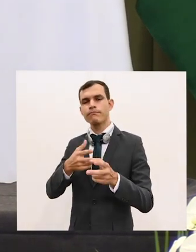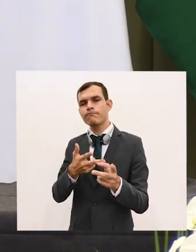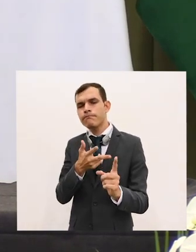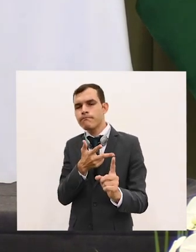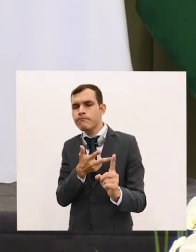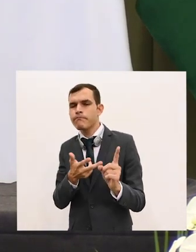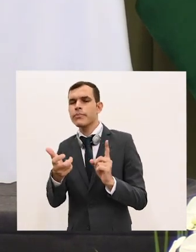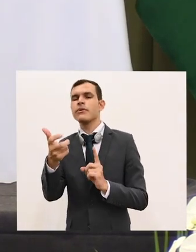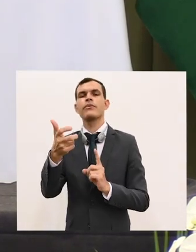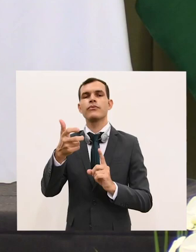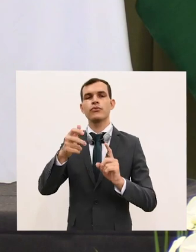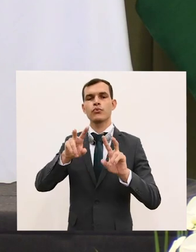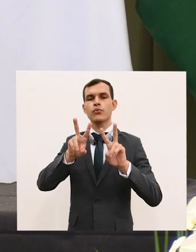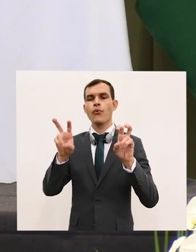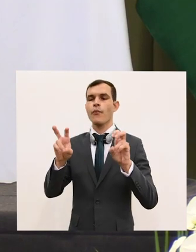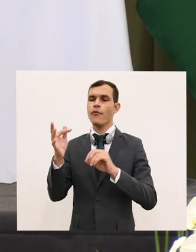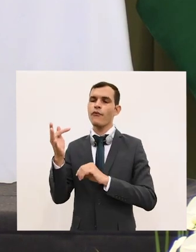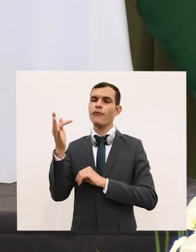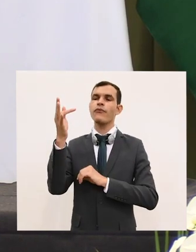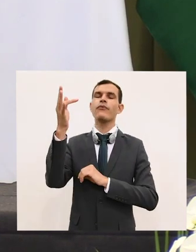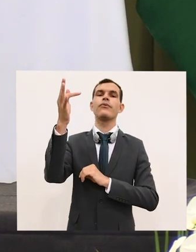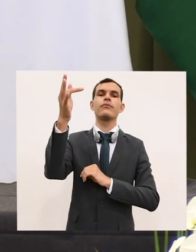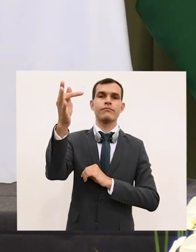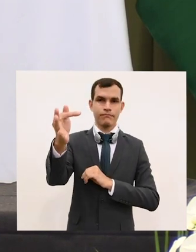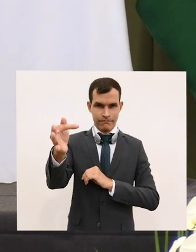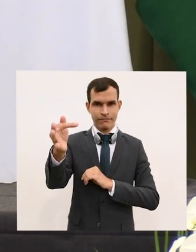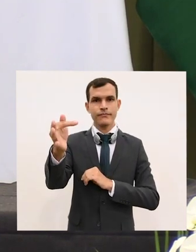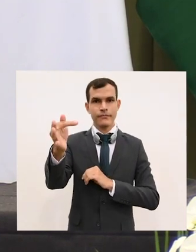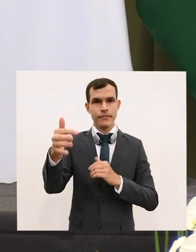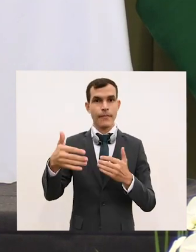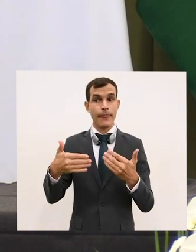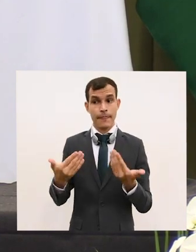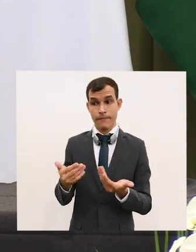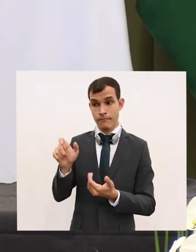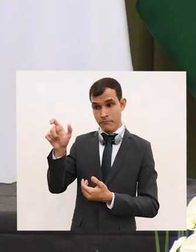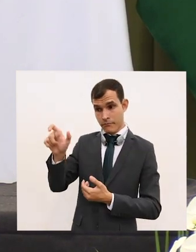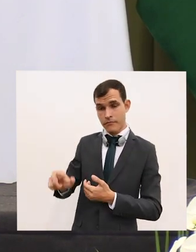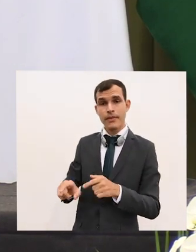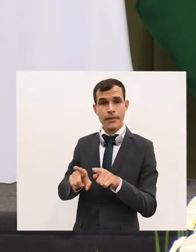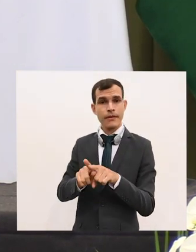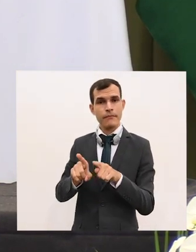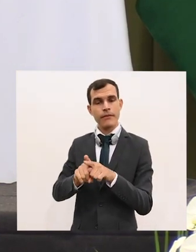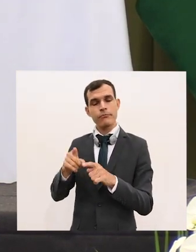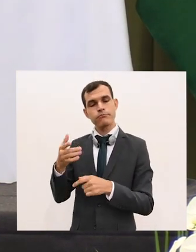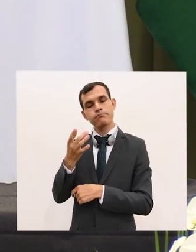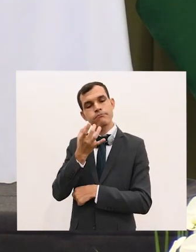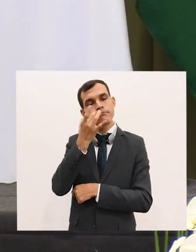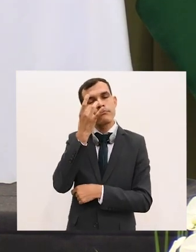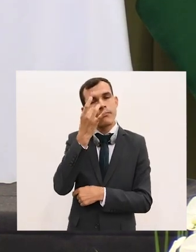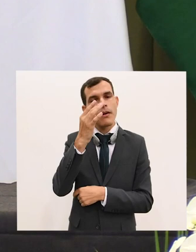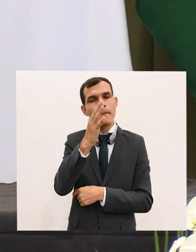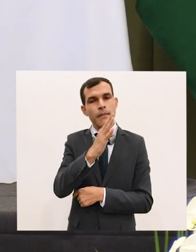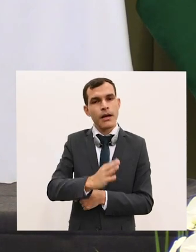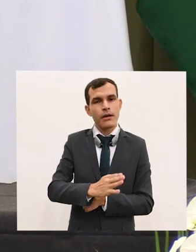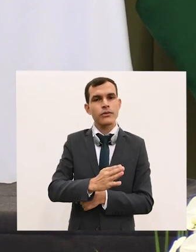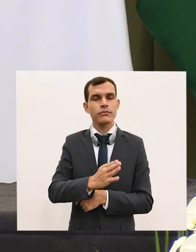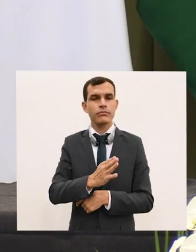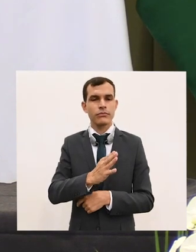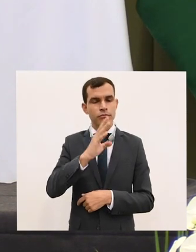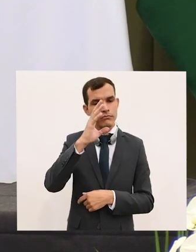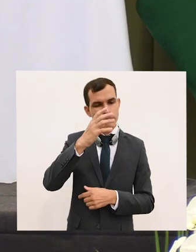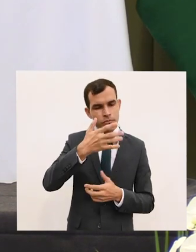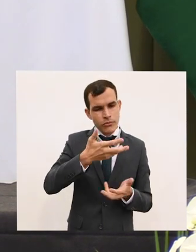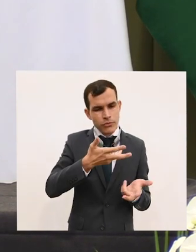organização. Foi também uma ocasião para que a doutora Nigozi pudesse conhecer um pouco mais do Brasil e interagir com importantes